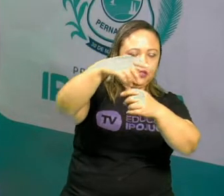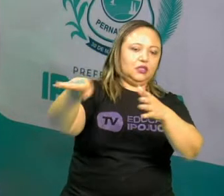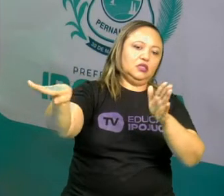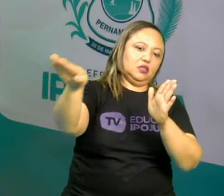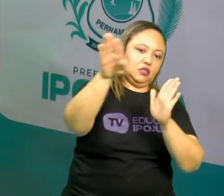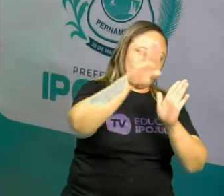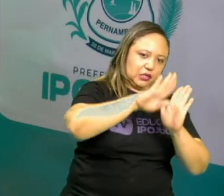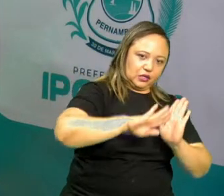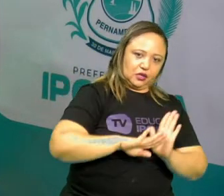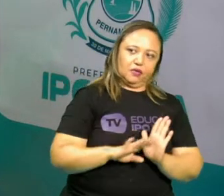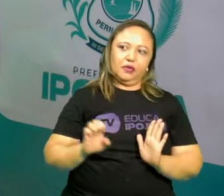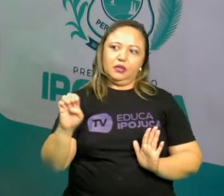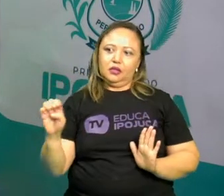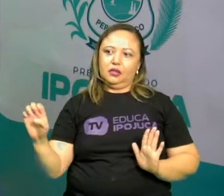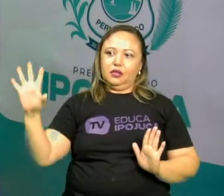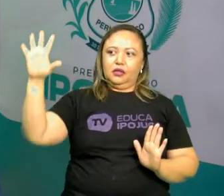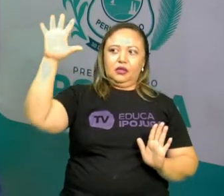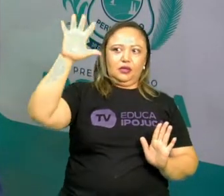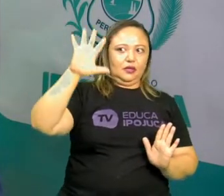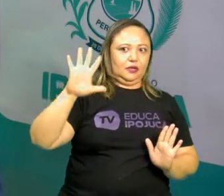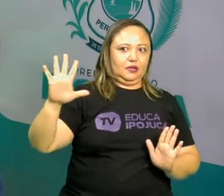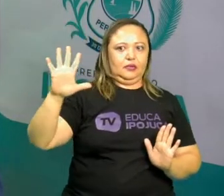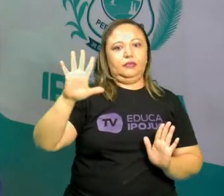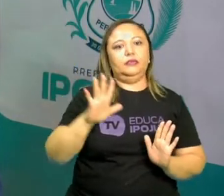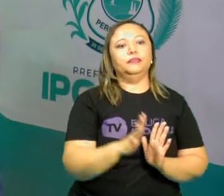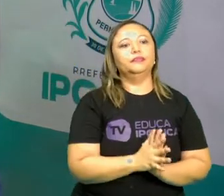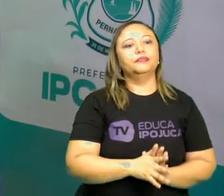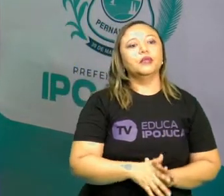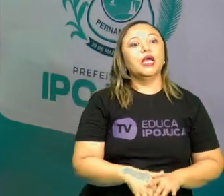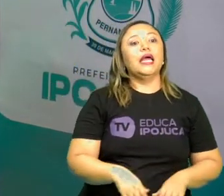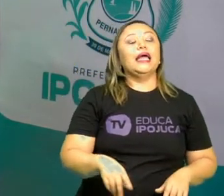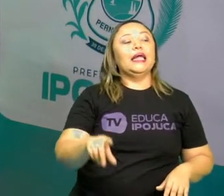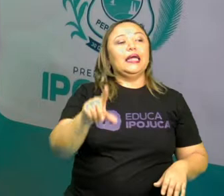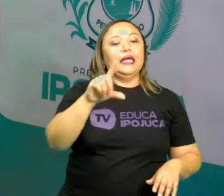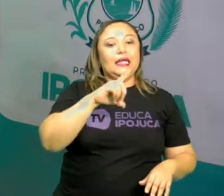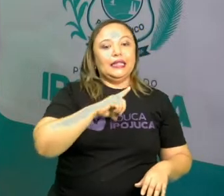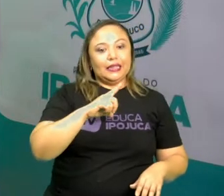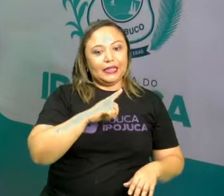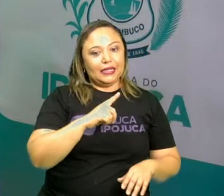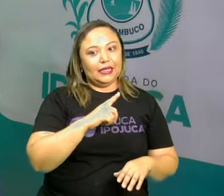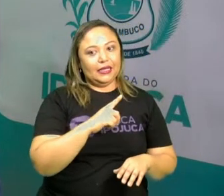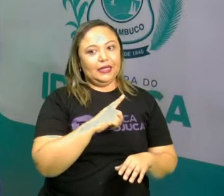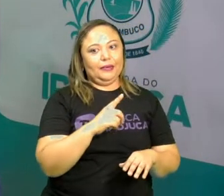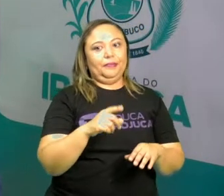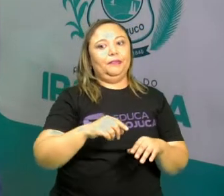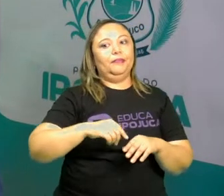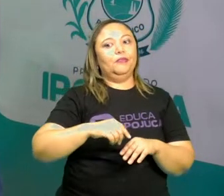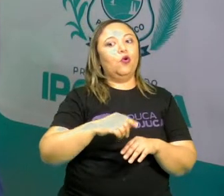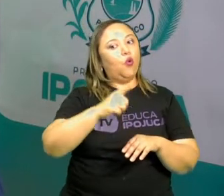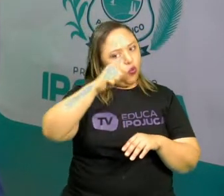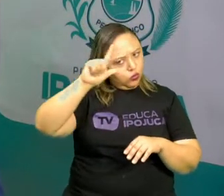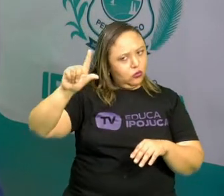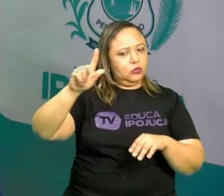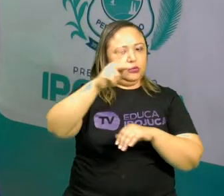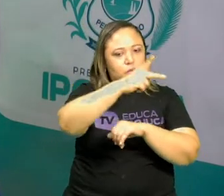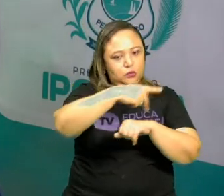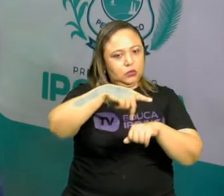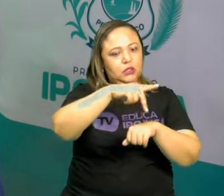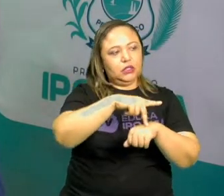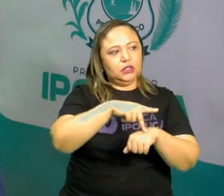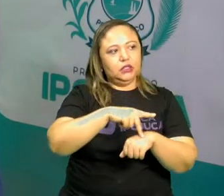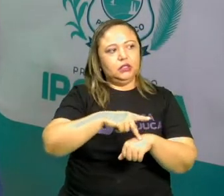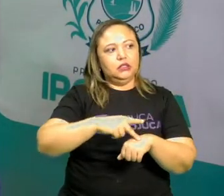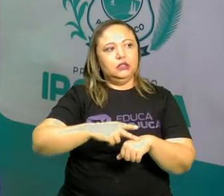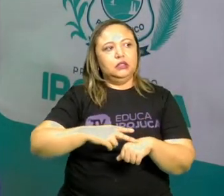também existiram outros meios de países europeus buscarem mercado. Certo? No